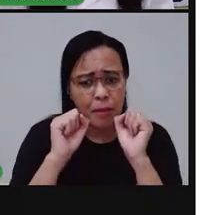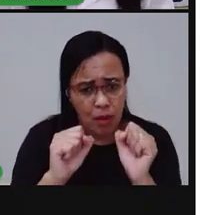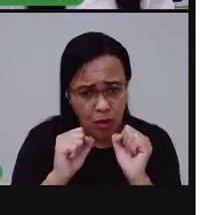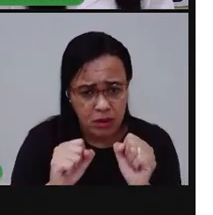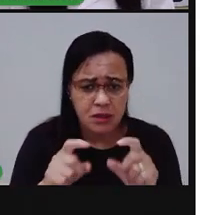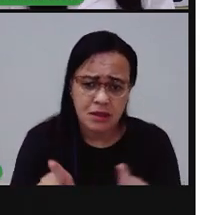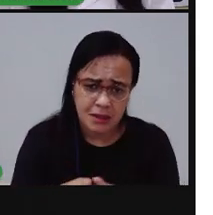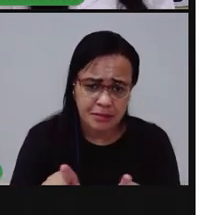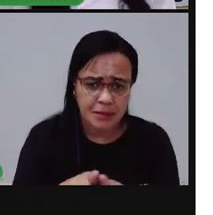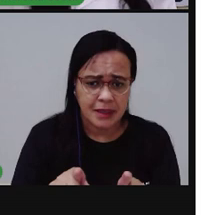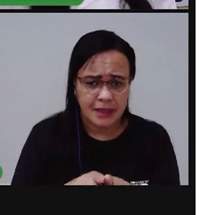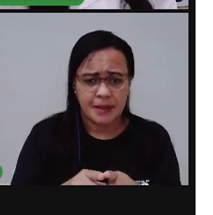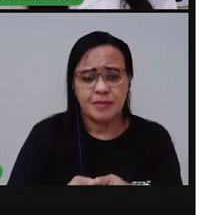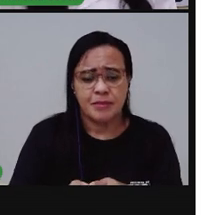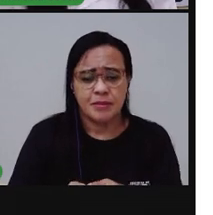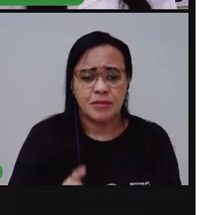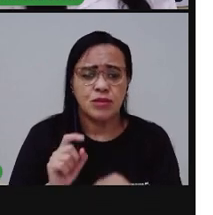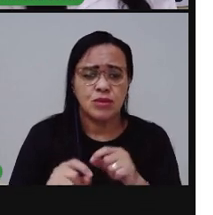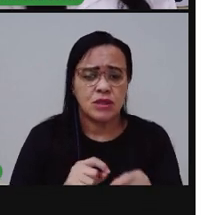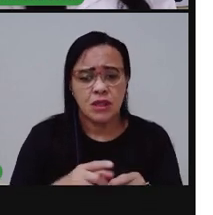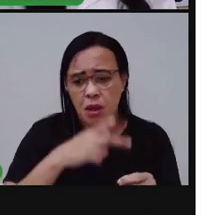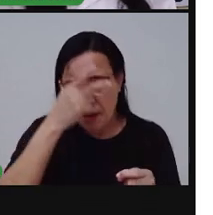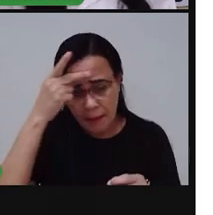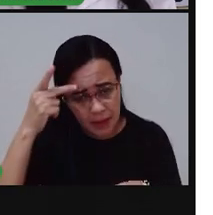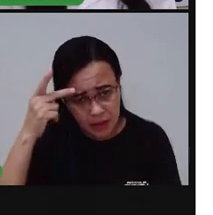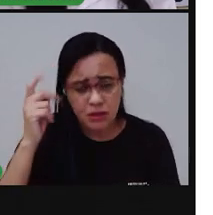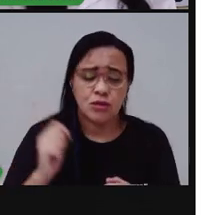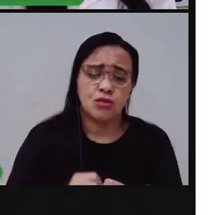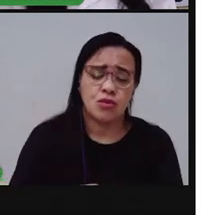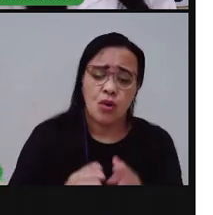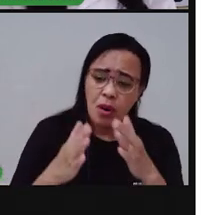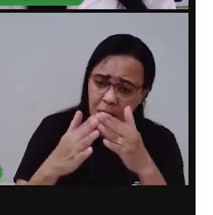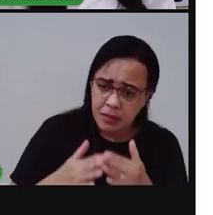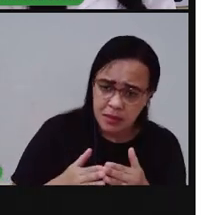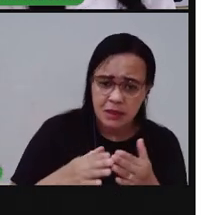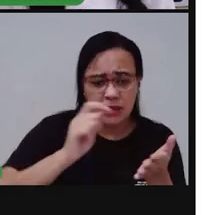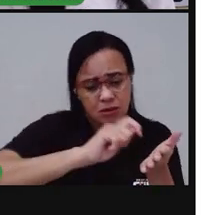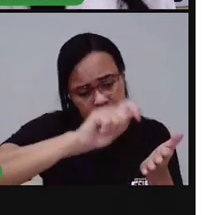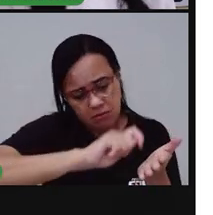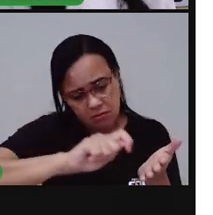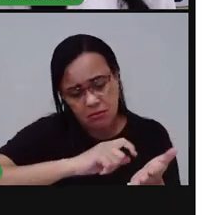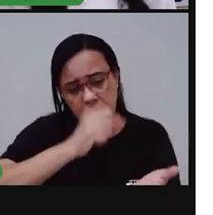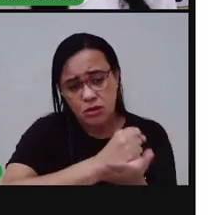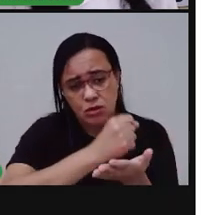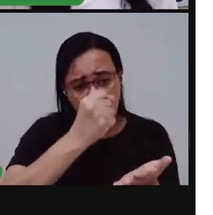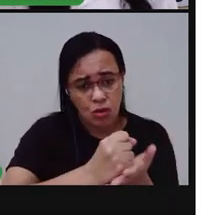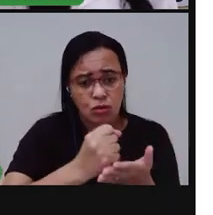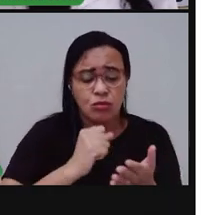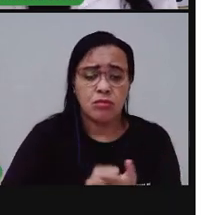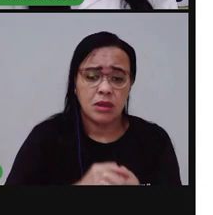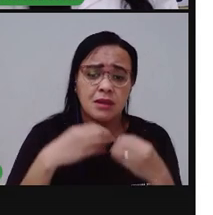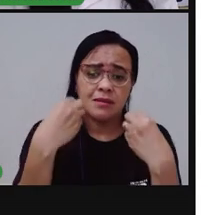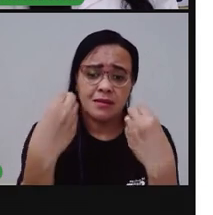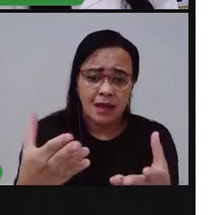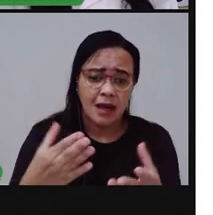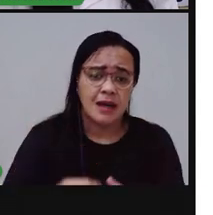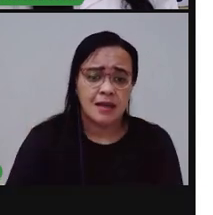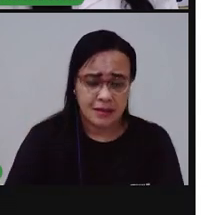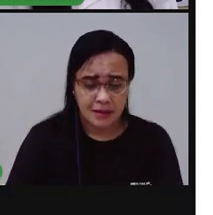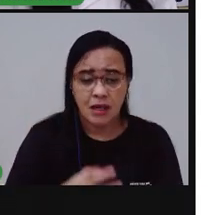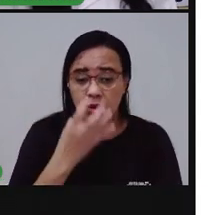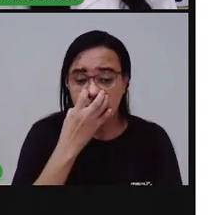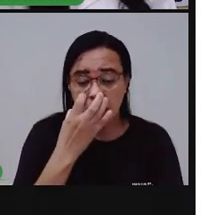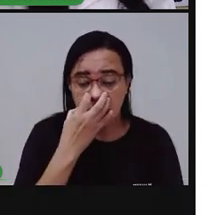entrar em contato com órgãos responsáveis por esse procedimento no município. Ver se o município tem